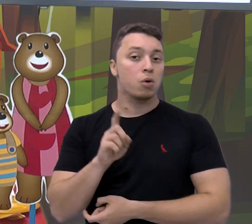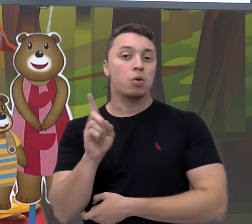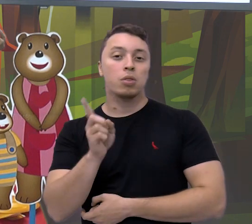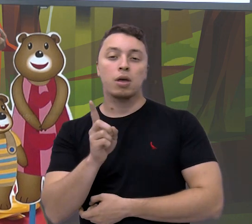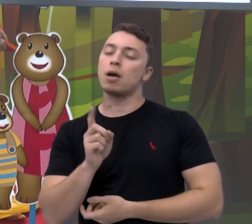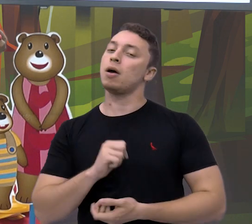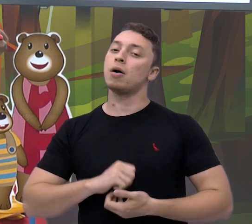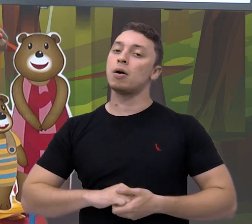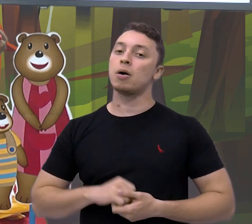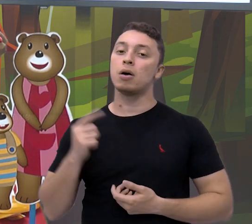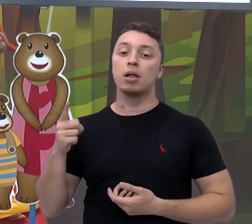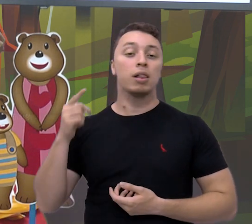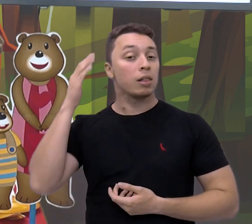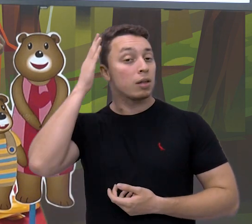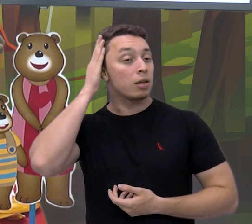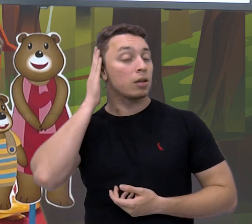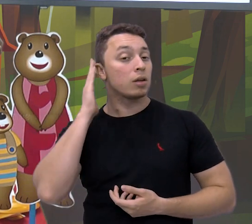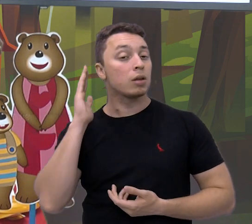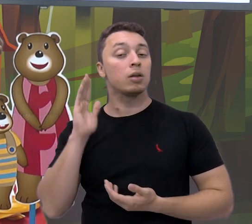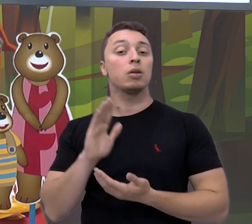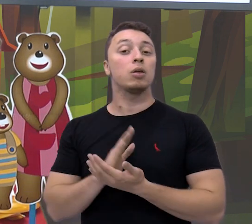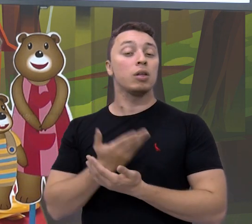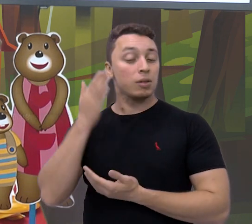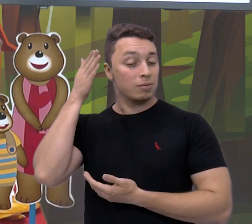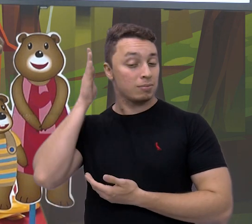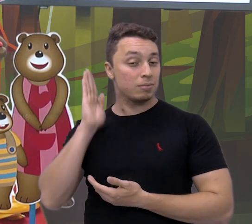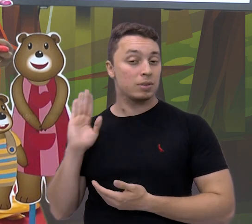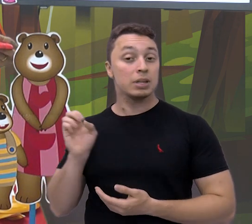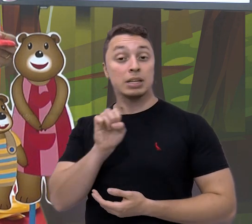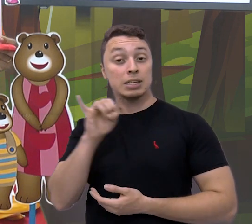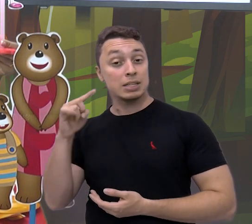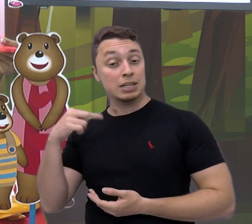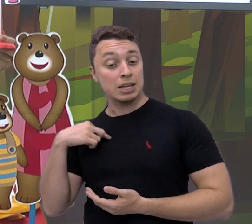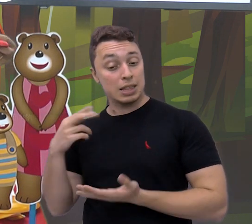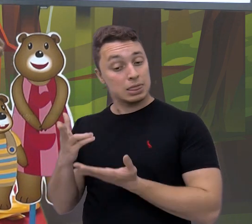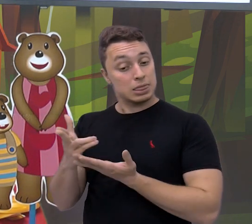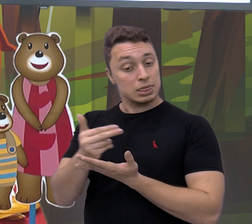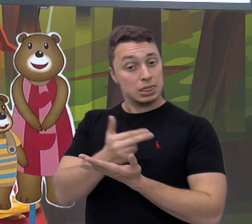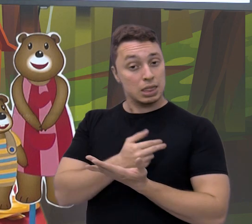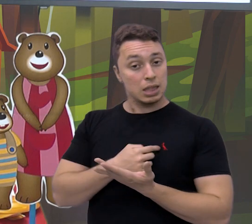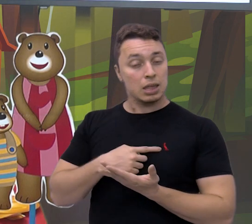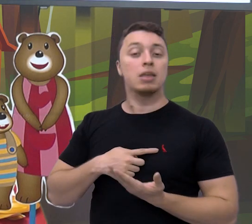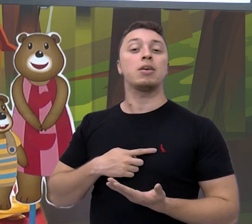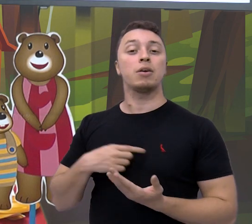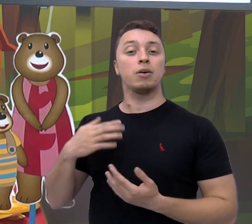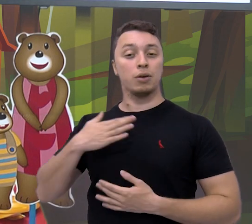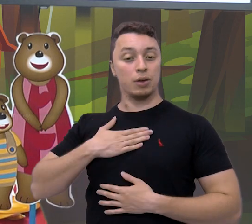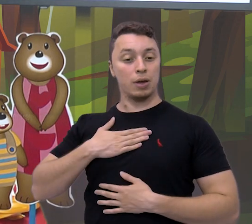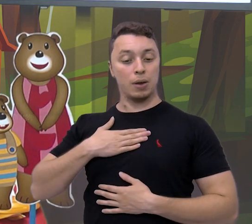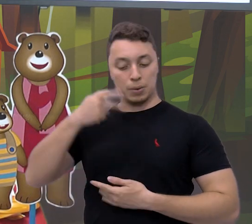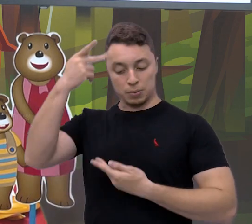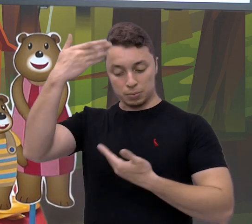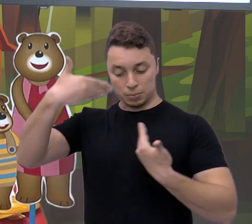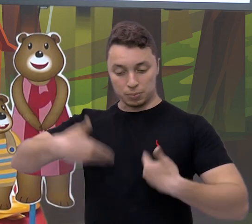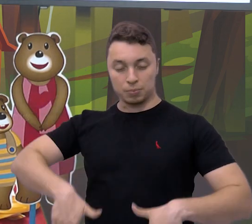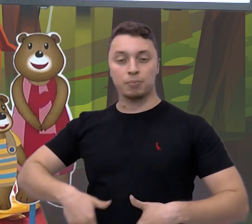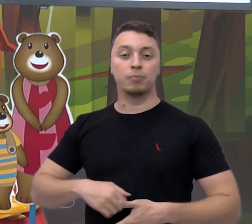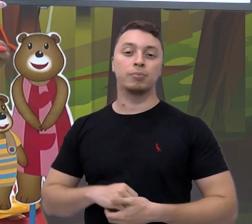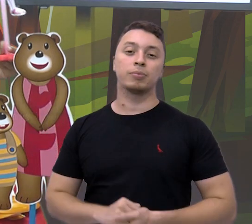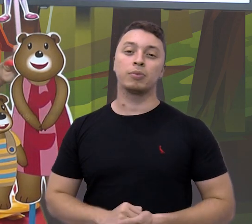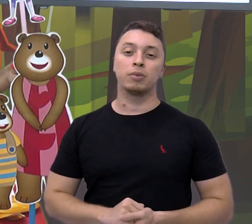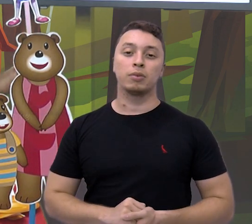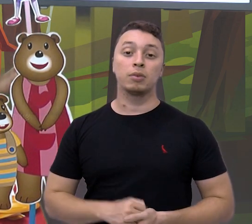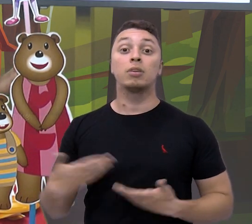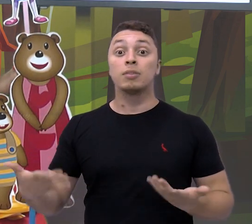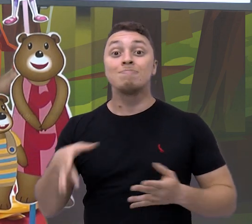castanho e liso. Então, se eu fosse fazer o meu desenho, eu ia fazer de acordo com o meu desenho, né? Então,